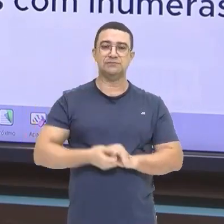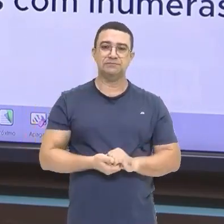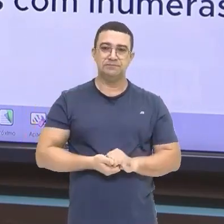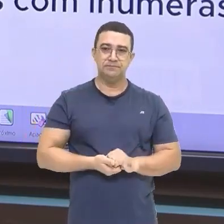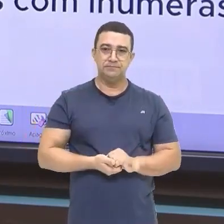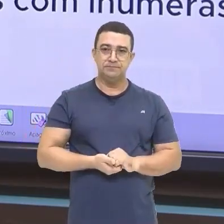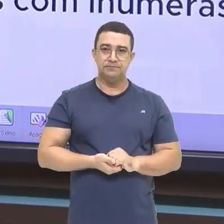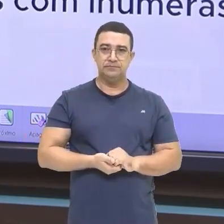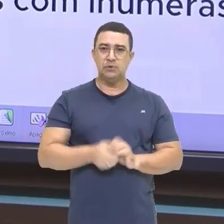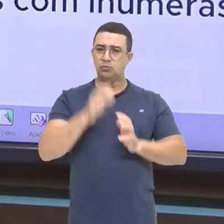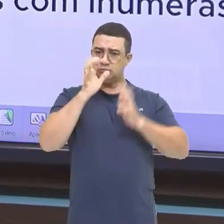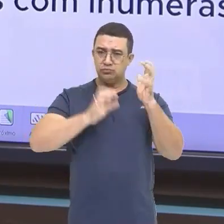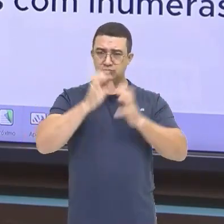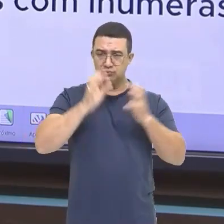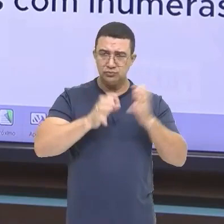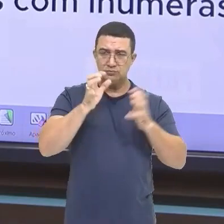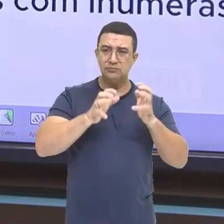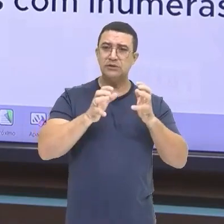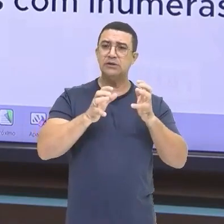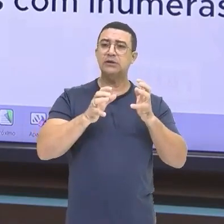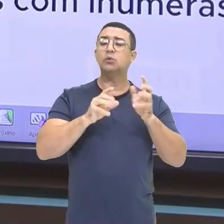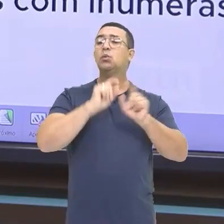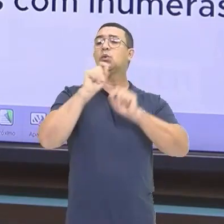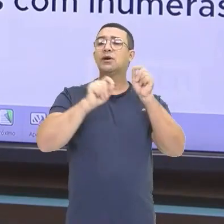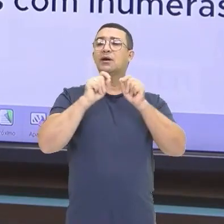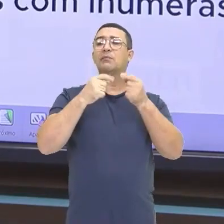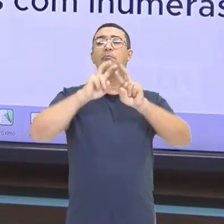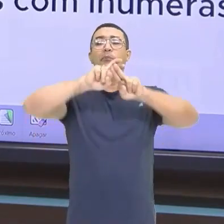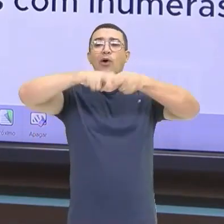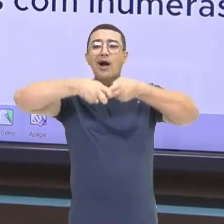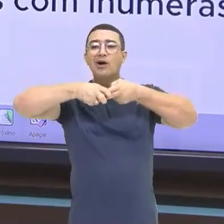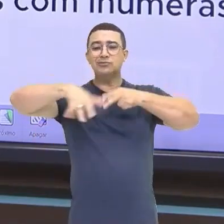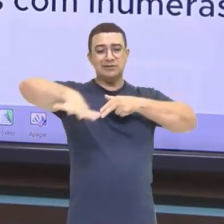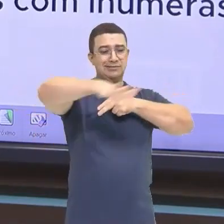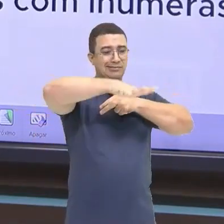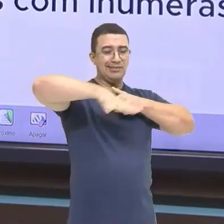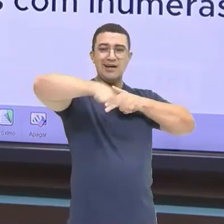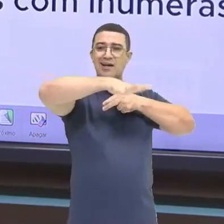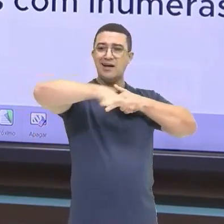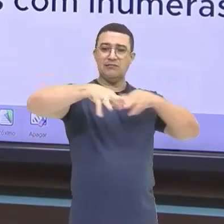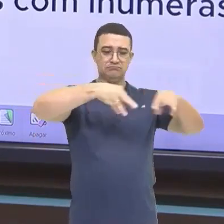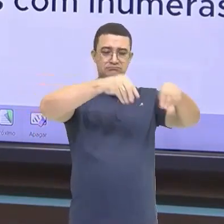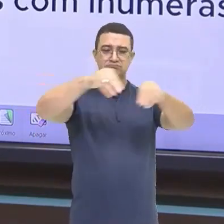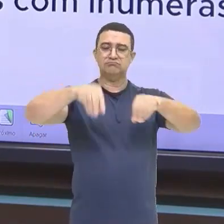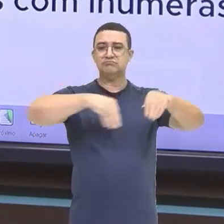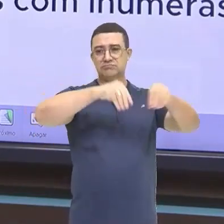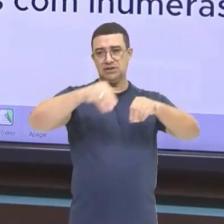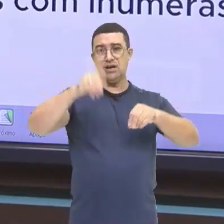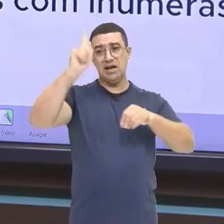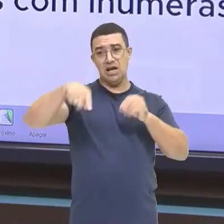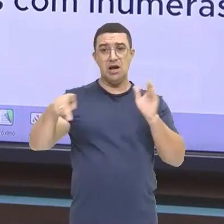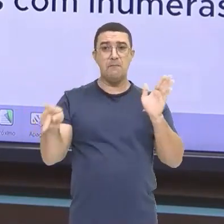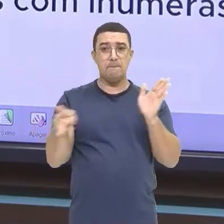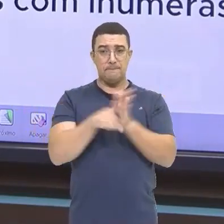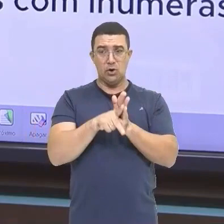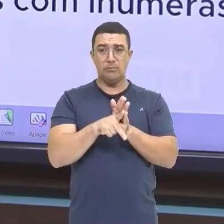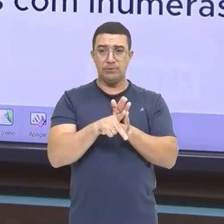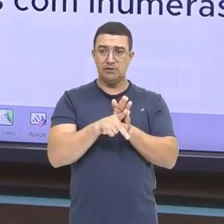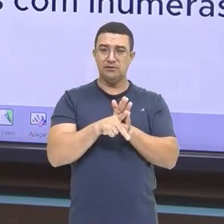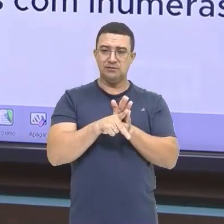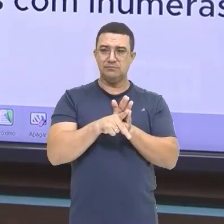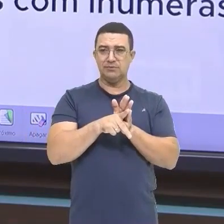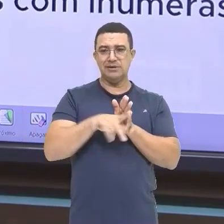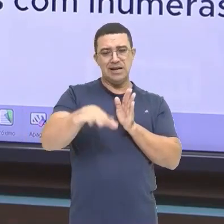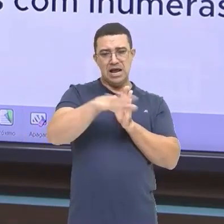conflitos Envolvendo a questão territorial A questão das terras Que são próprias aí Para as atividades